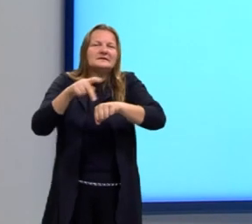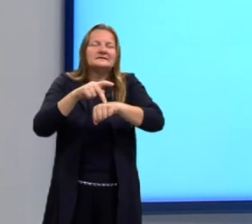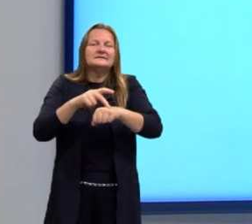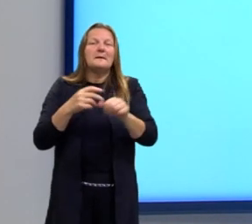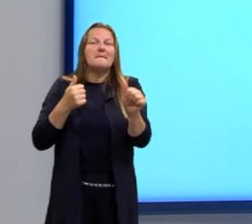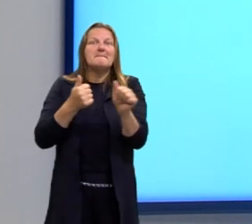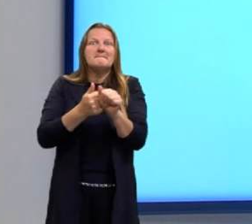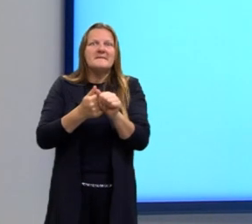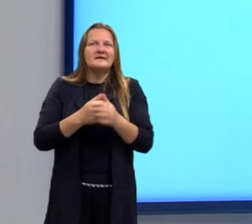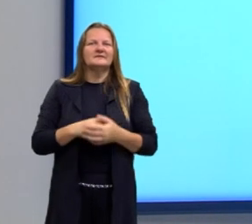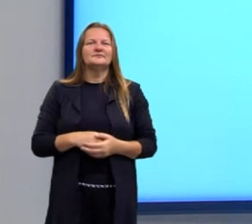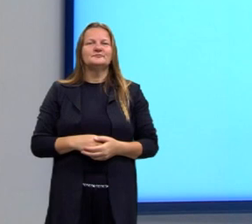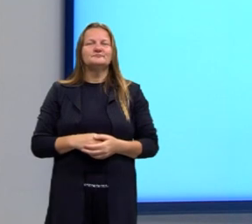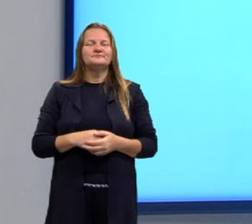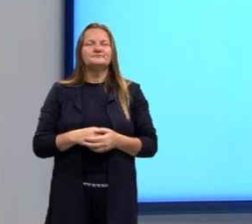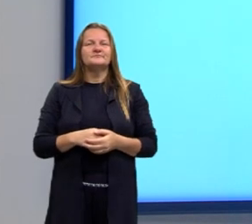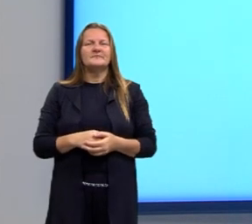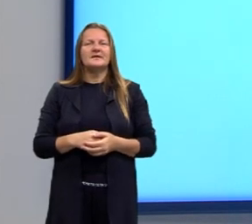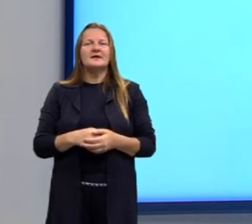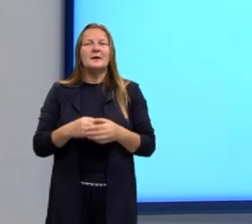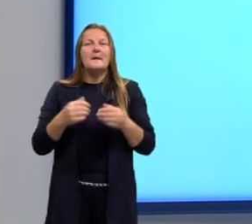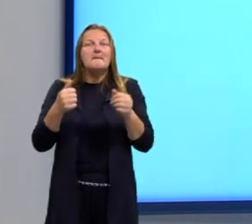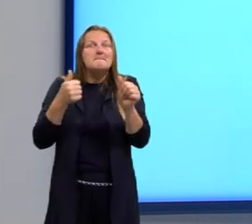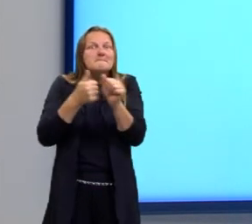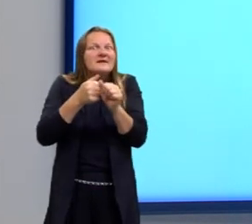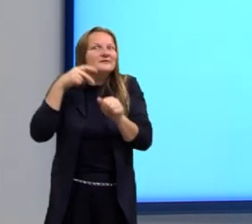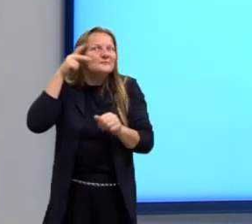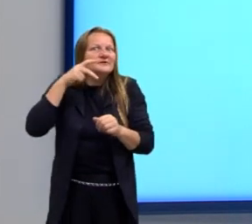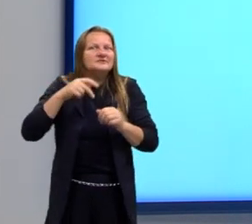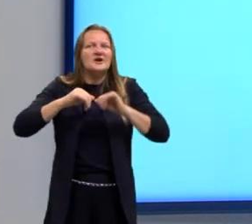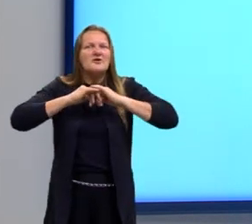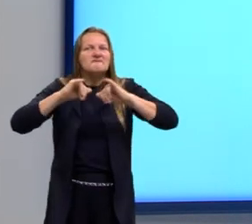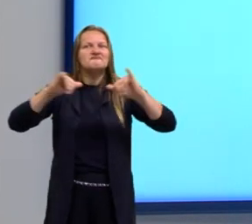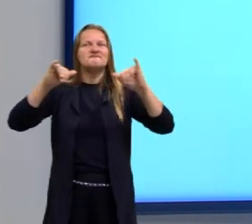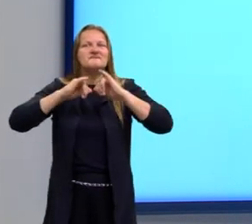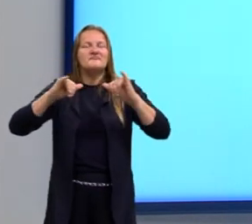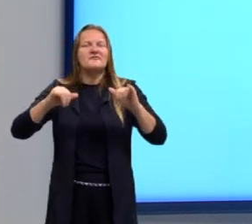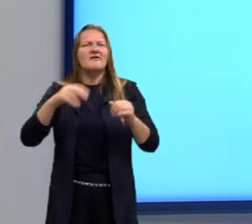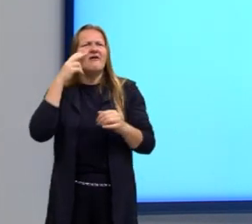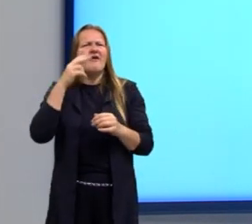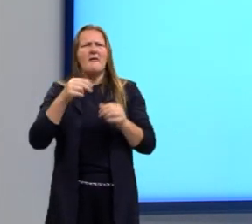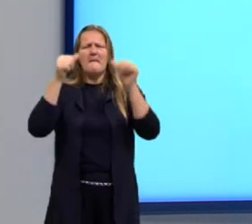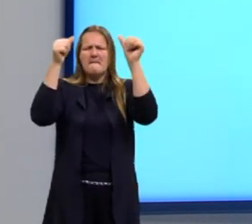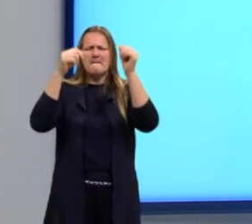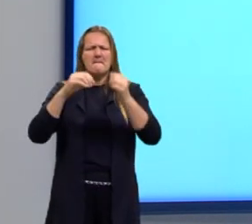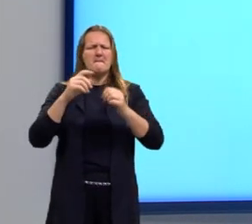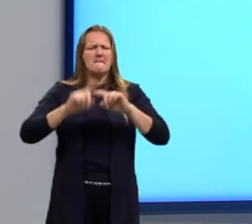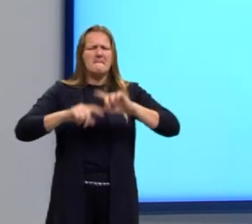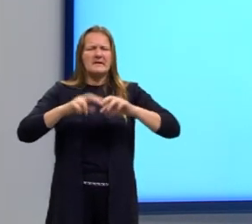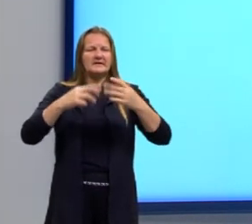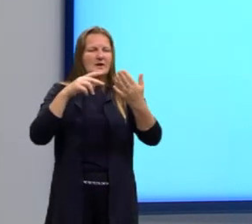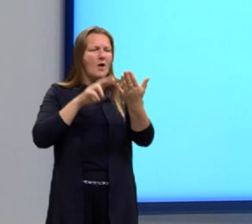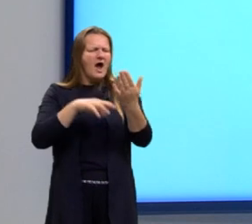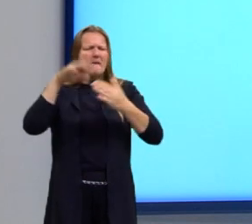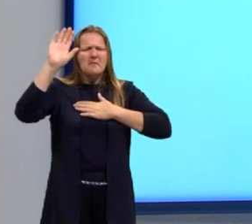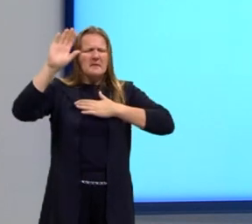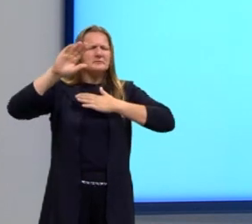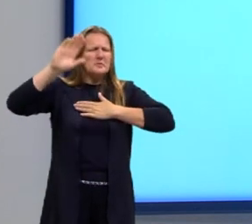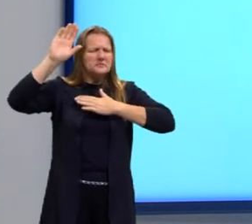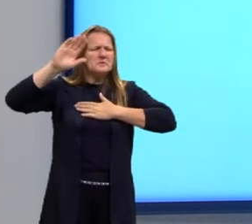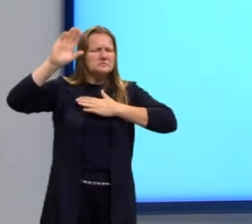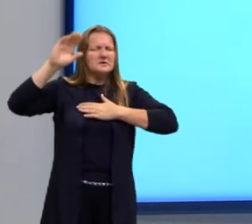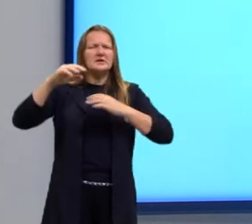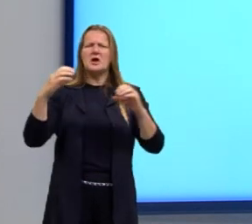acontece de que, durante a política, vai lá, o político promete que vai